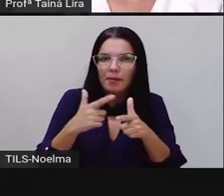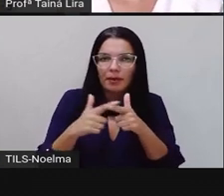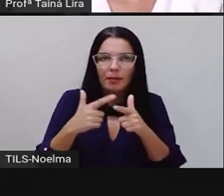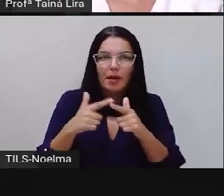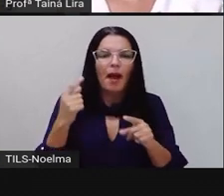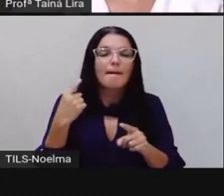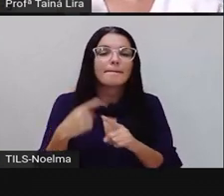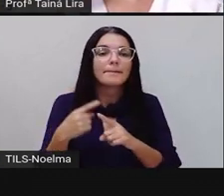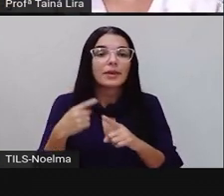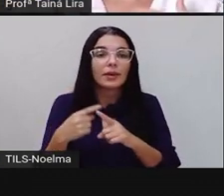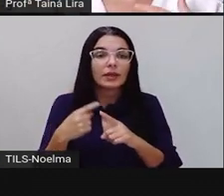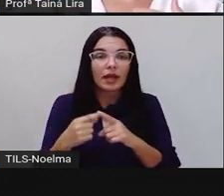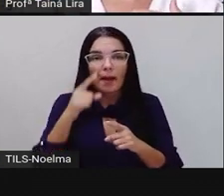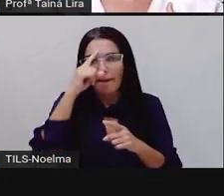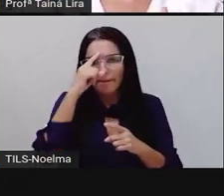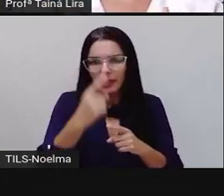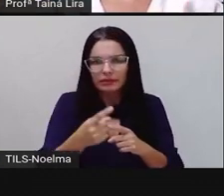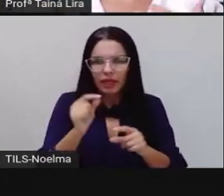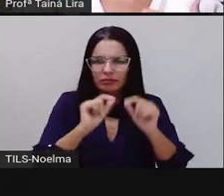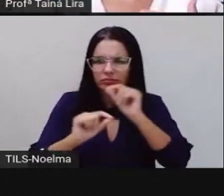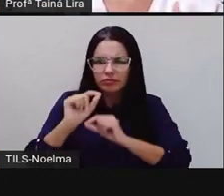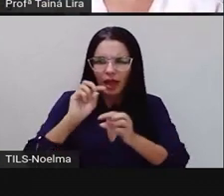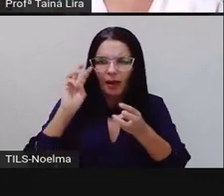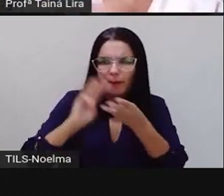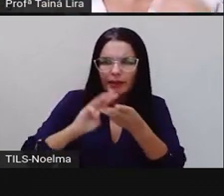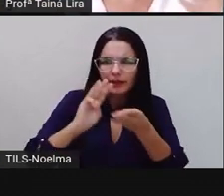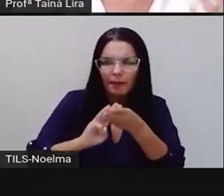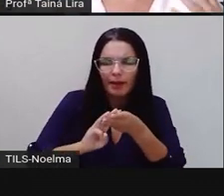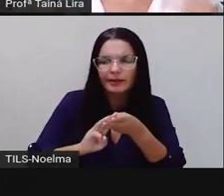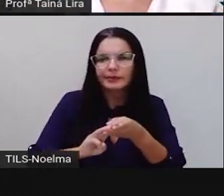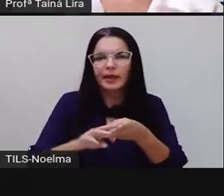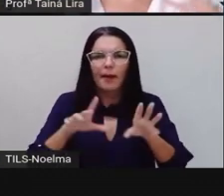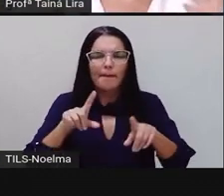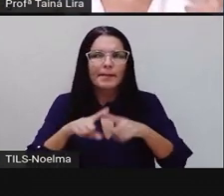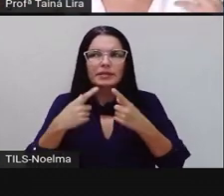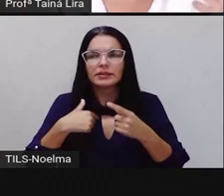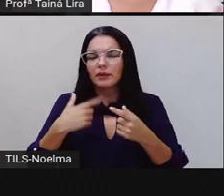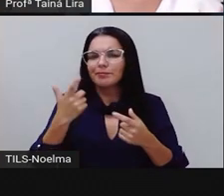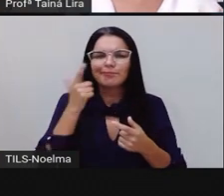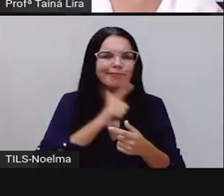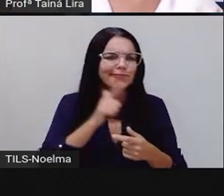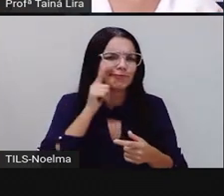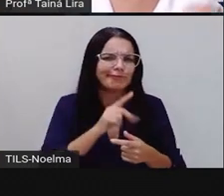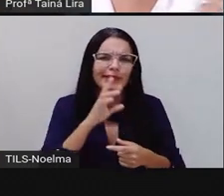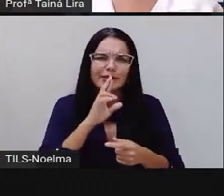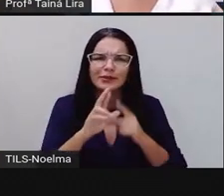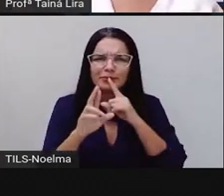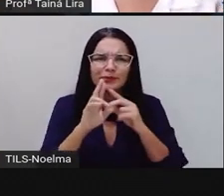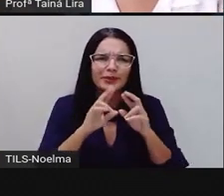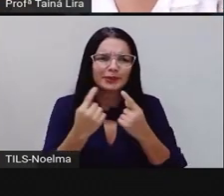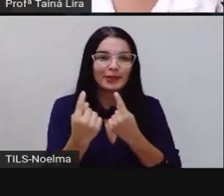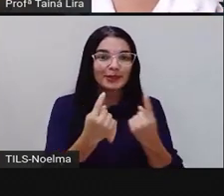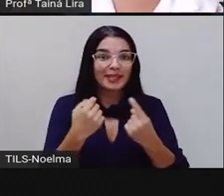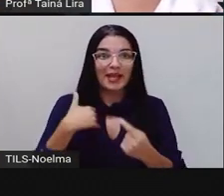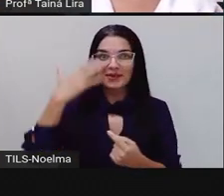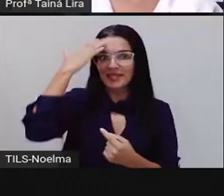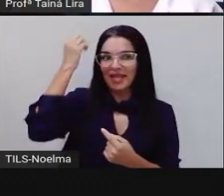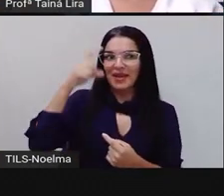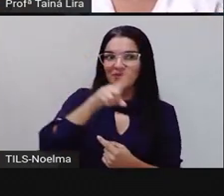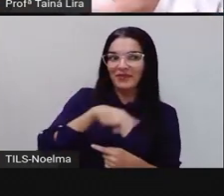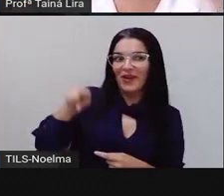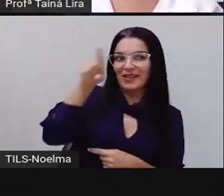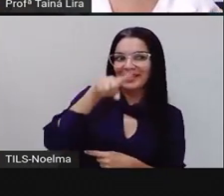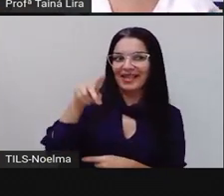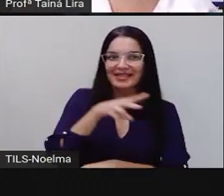mandaram esses probleminhas aqui pra mim, mas eu não tô conseguindo responder sozinha. Como eu sei que o segundo ano